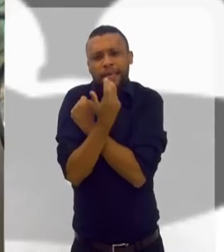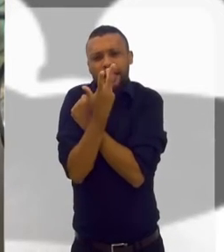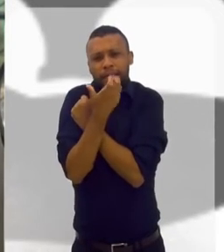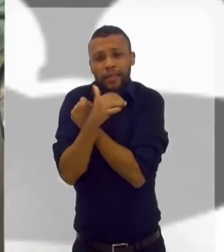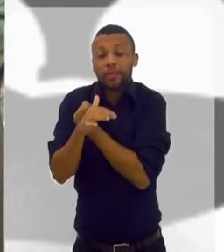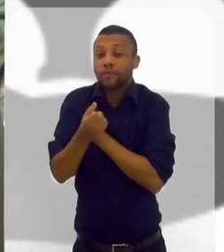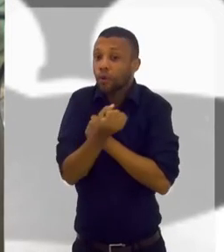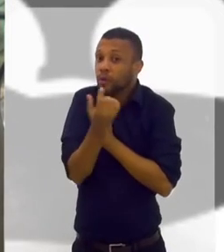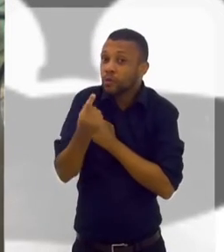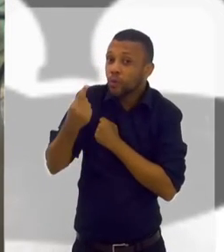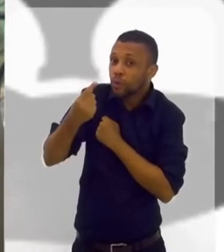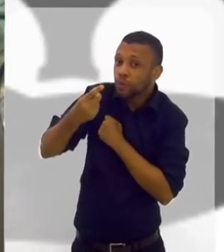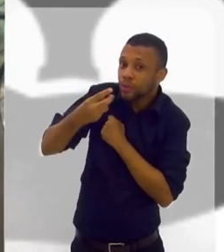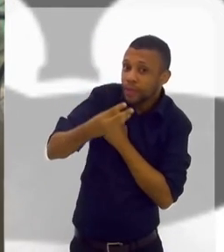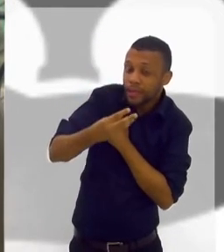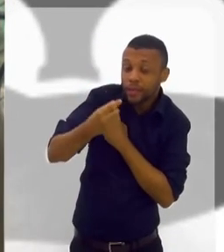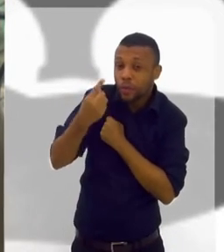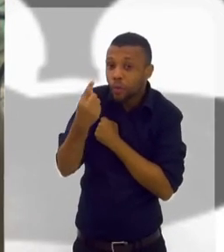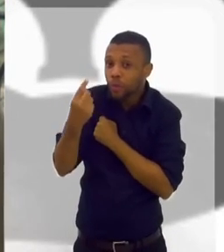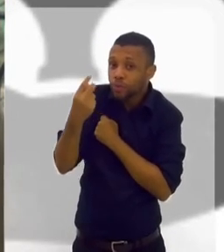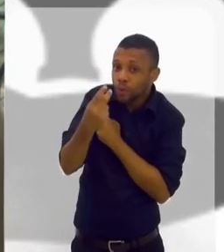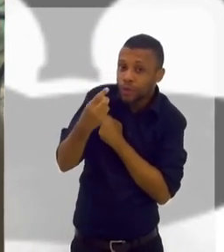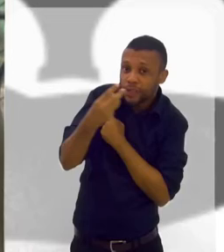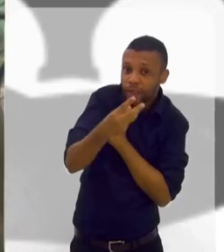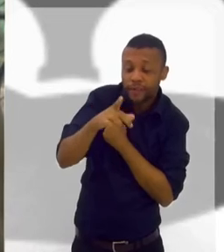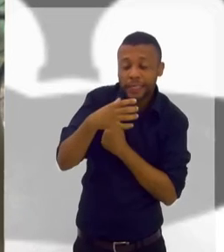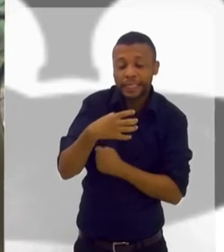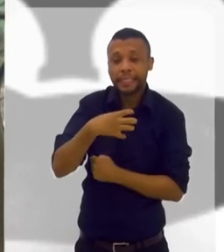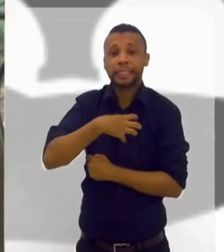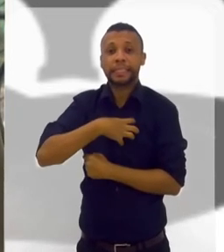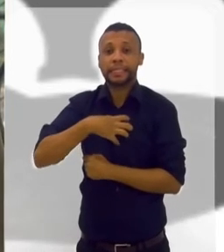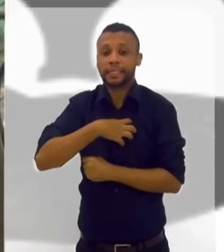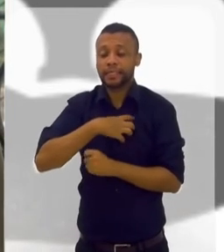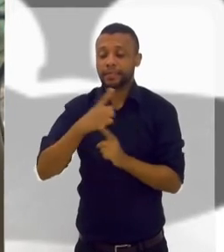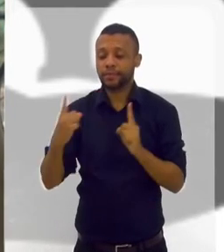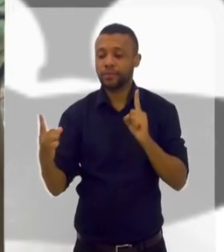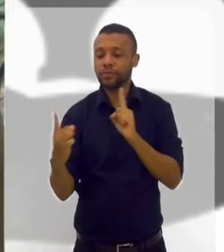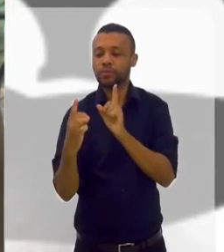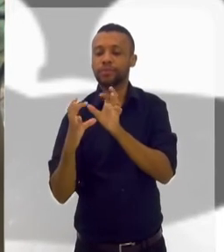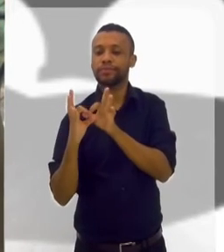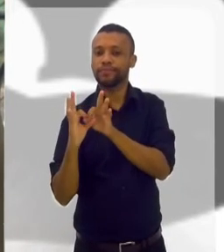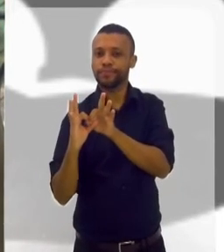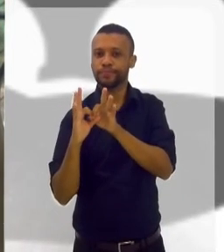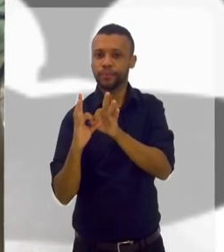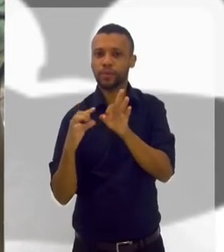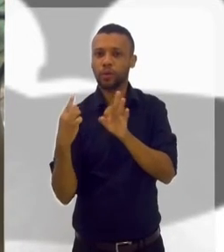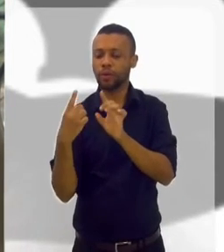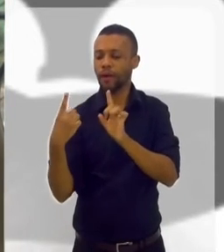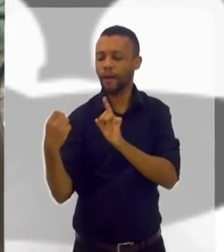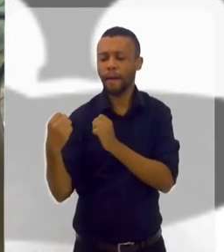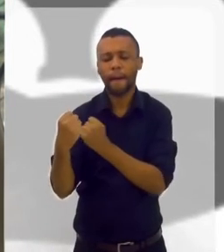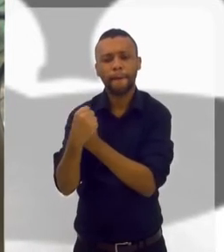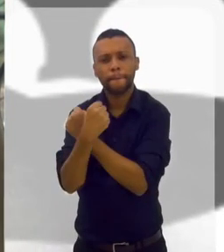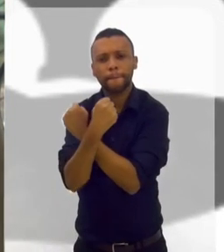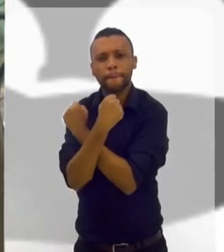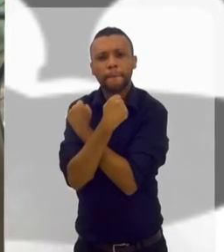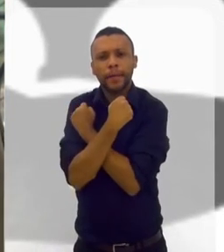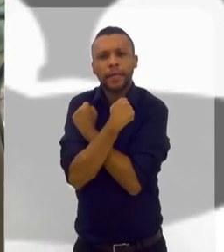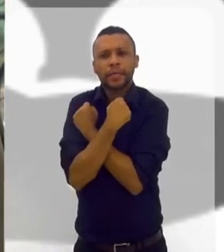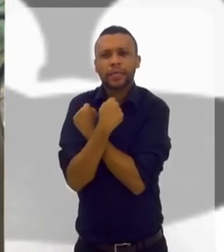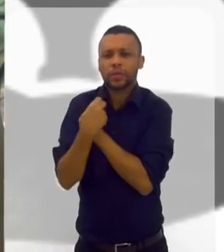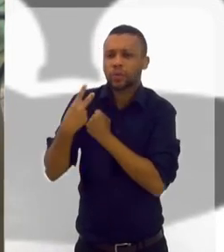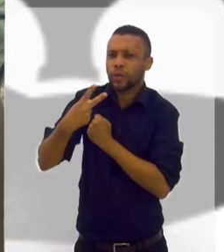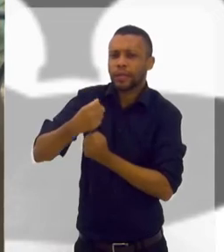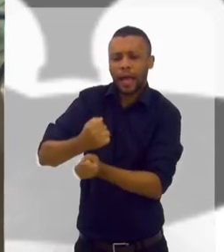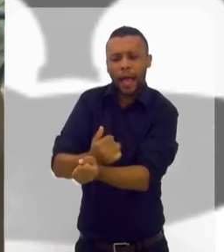vez mais forte. Eu vou contar de um a três. E a cada âmbito que eu falar. quero que você sinta essa criança se fundindo a você. Um, abraça essa criança cada vez